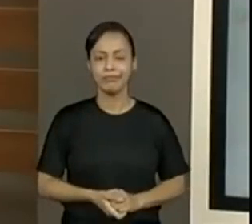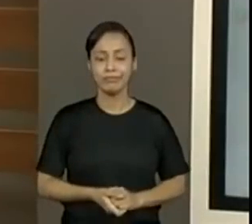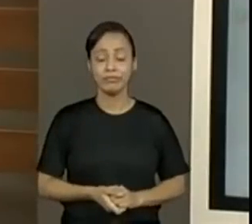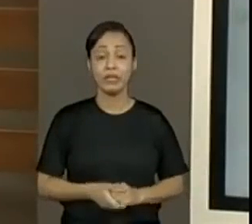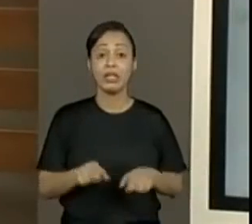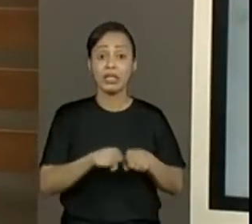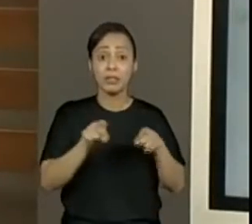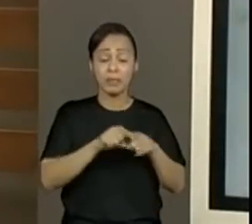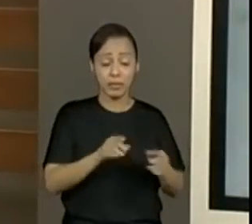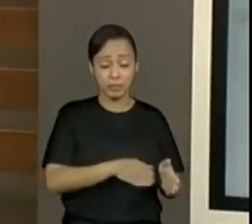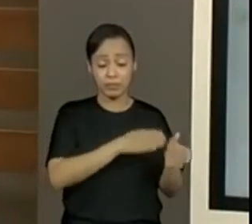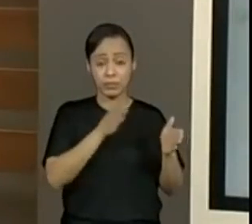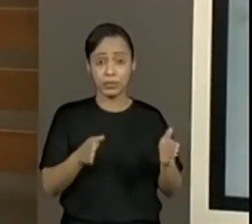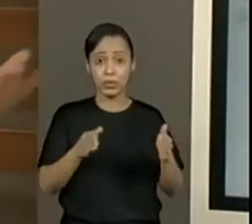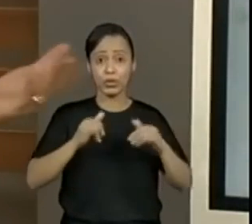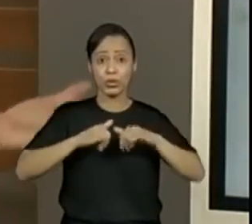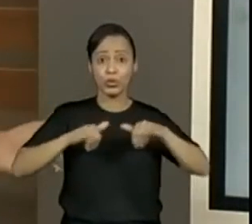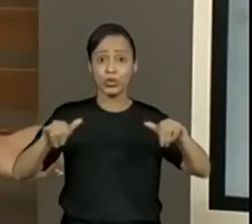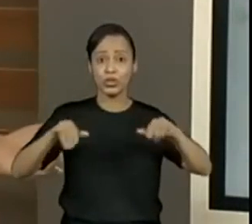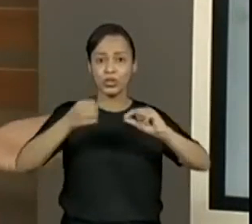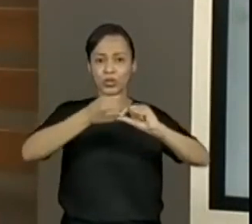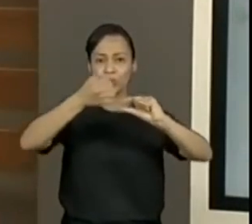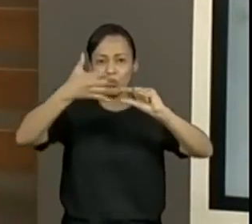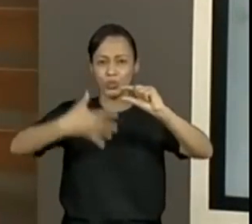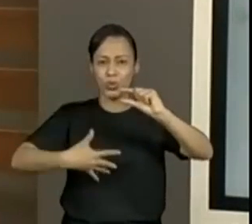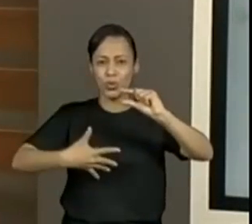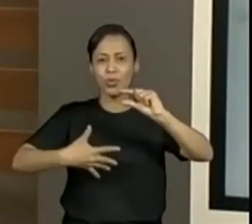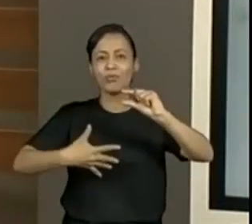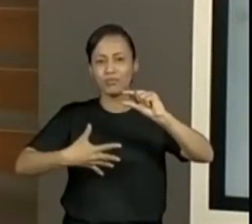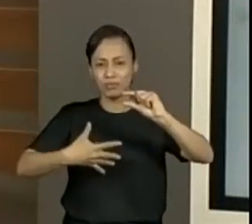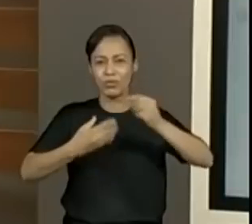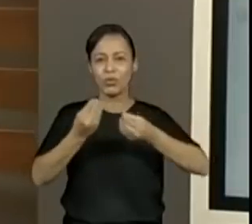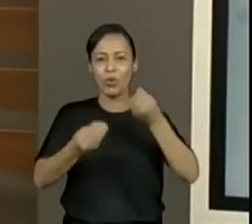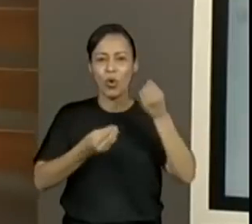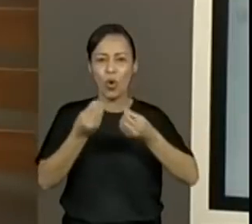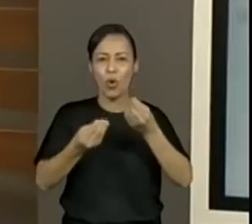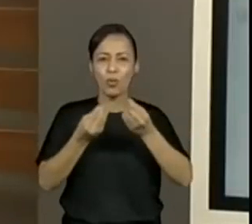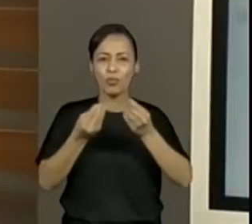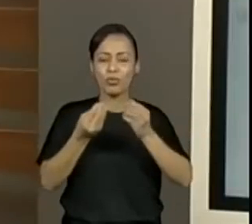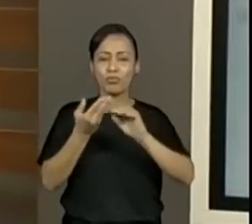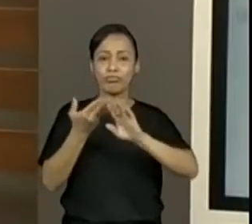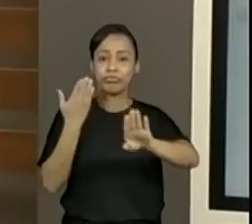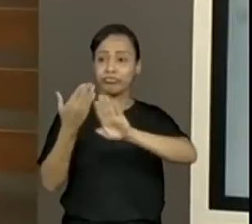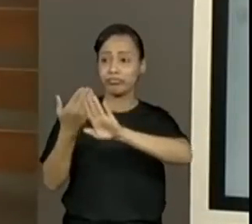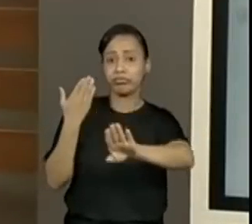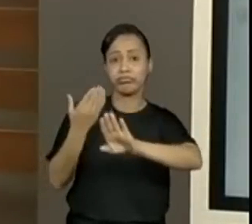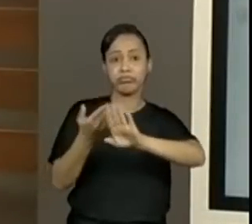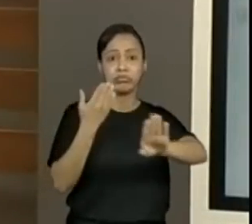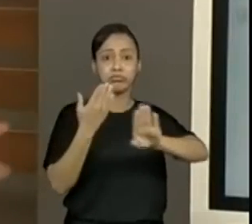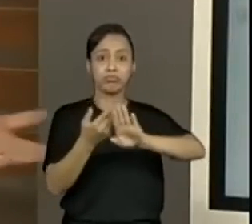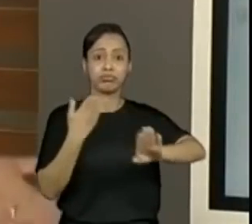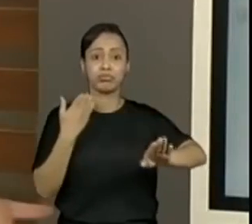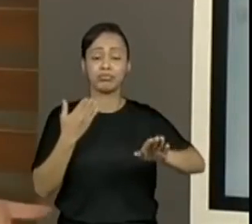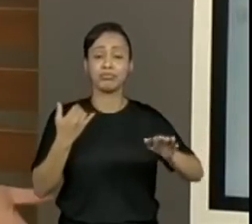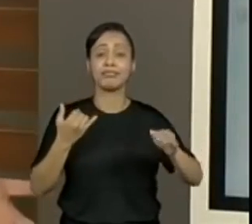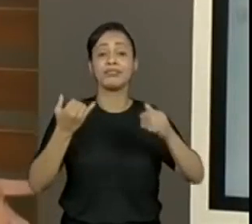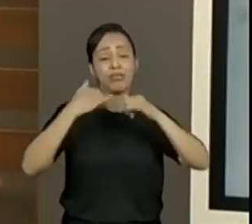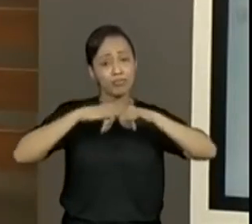notícia que eu lembro que eu trouxe da história do Google, que era as visitações à distância. Olha só, não está informando a gente?